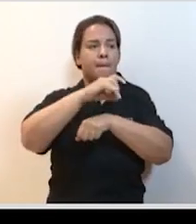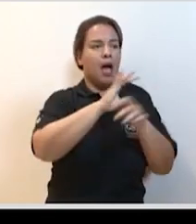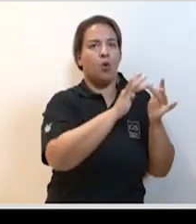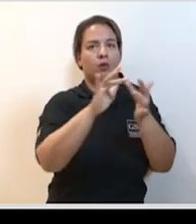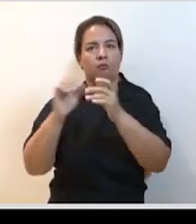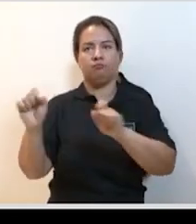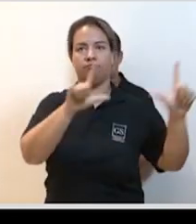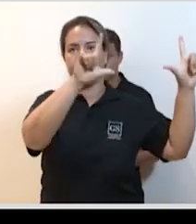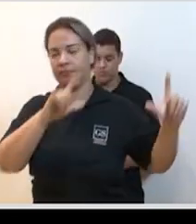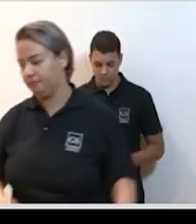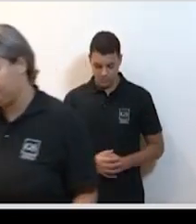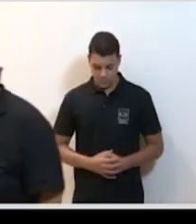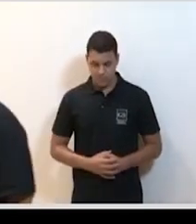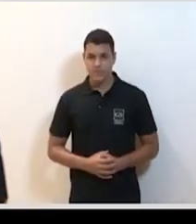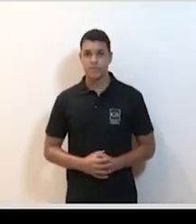humano. Pode passar o próximo, por favor?